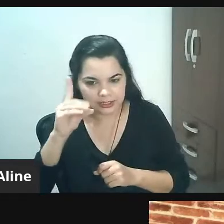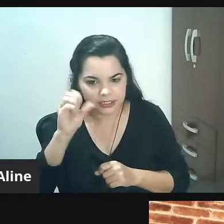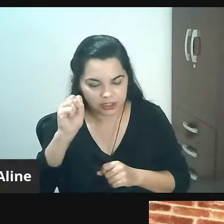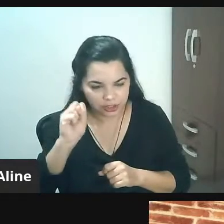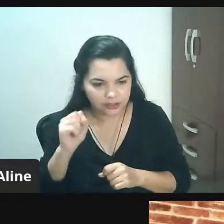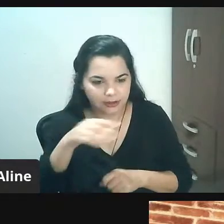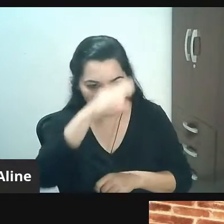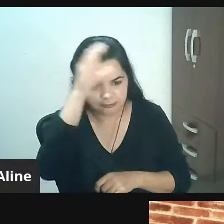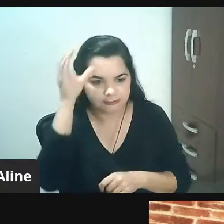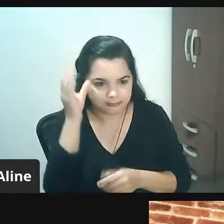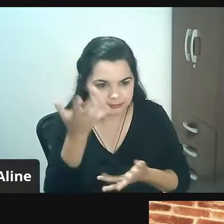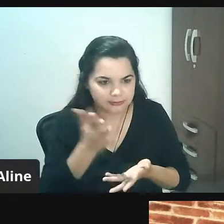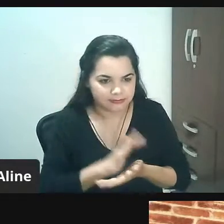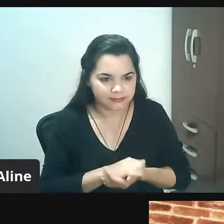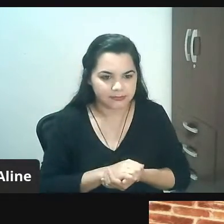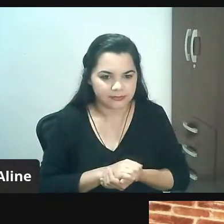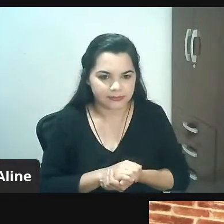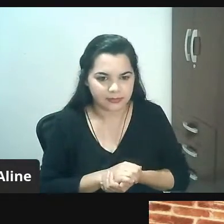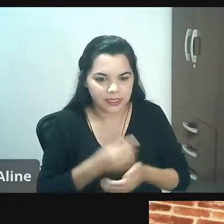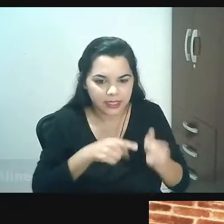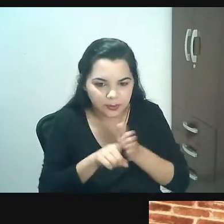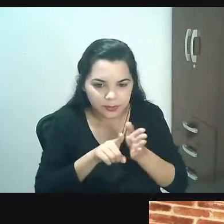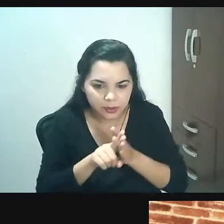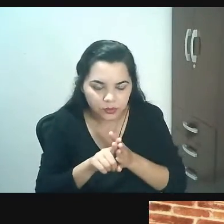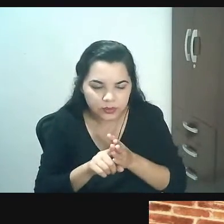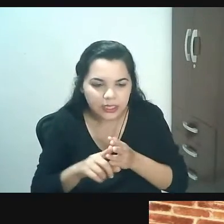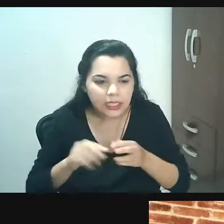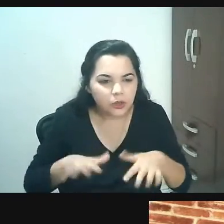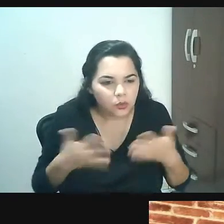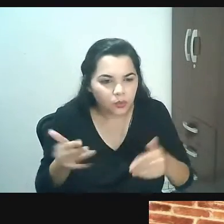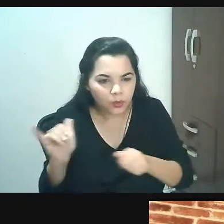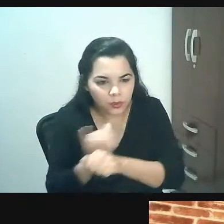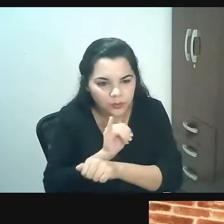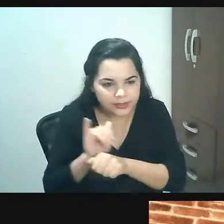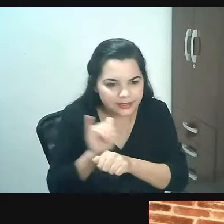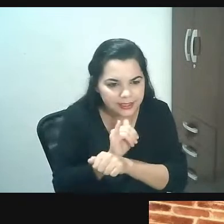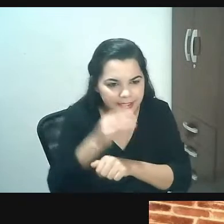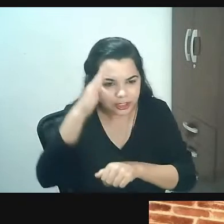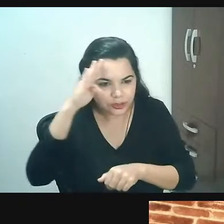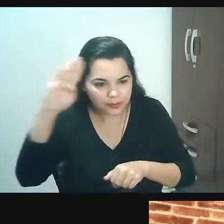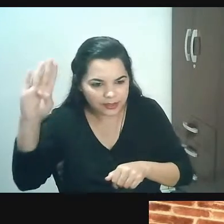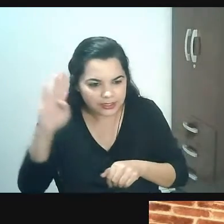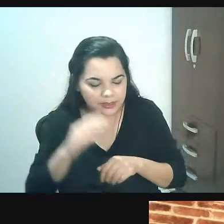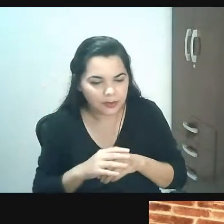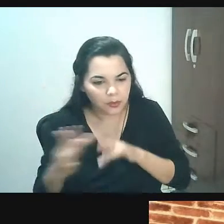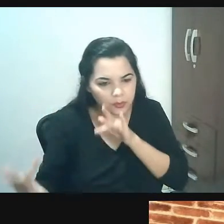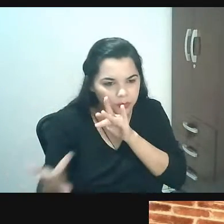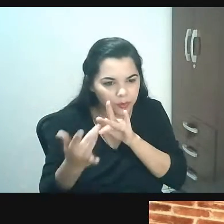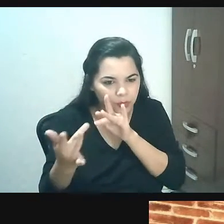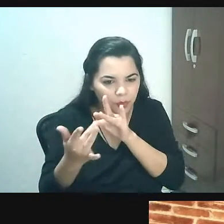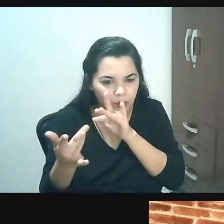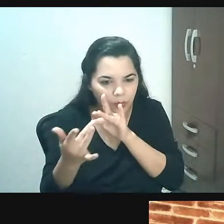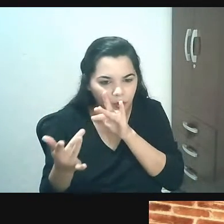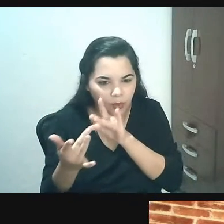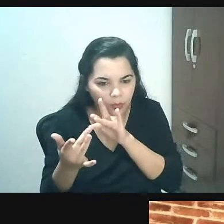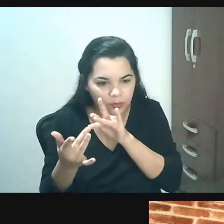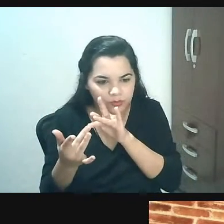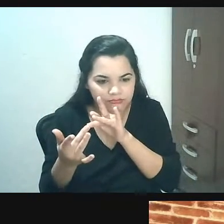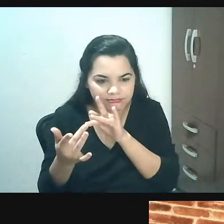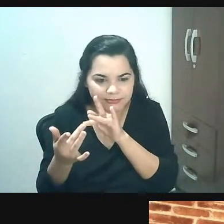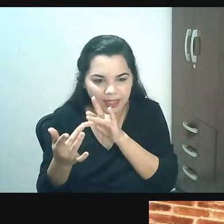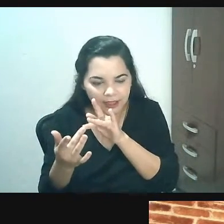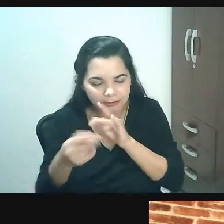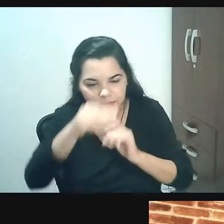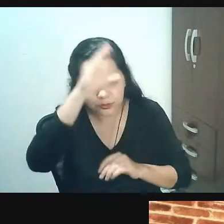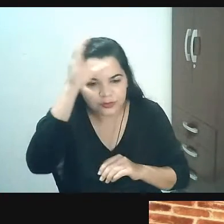do Elton Pimentel é qual a estratégia ideal para contato com os clientes diante desse cenário de